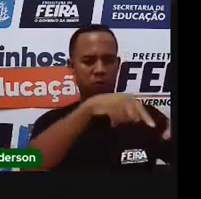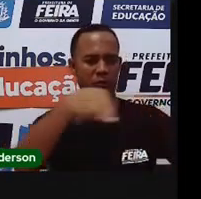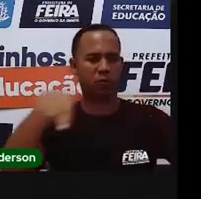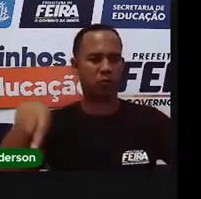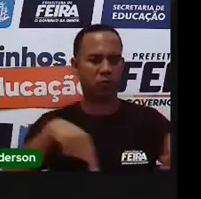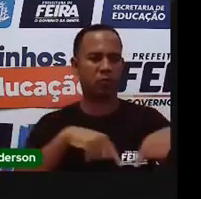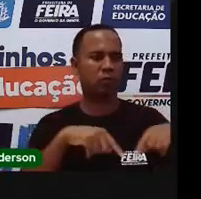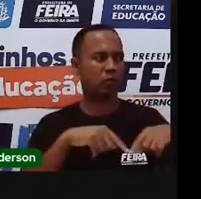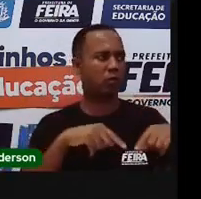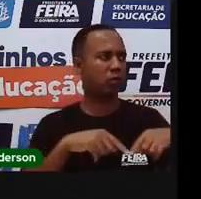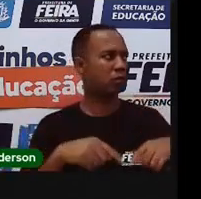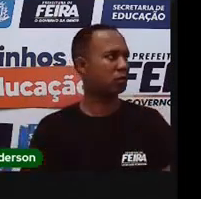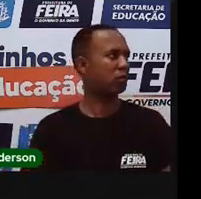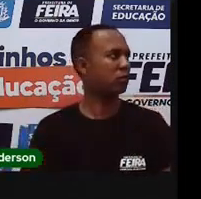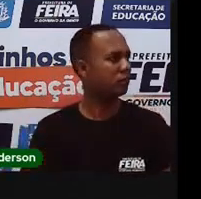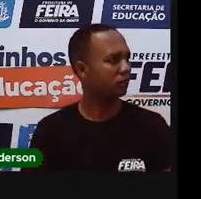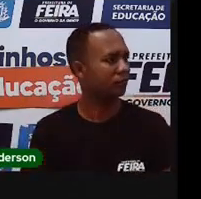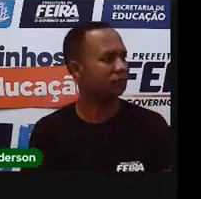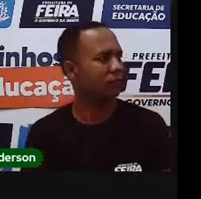Lucas, para aí porque eu tô...